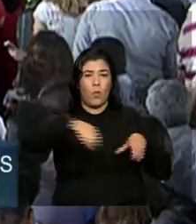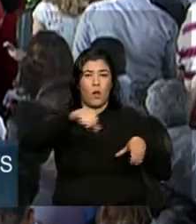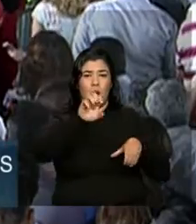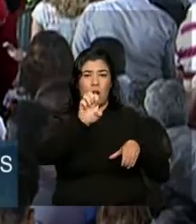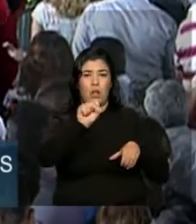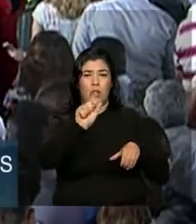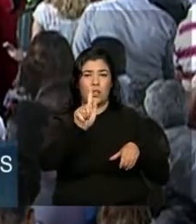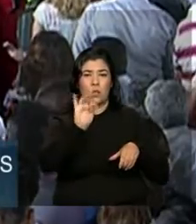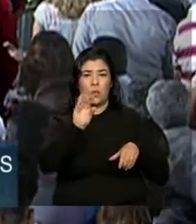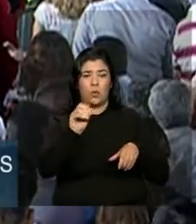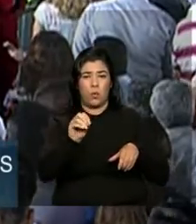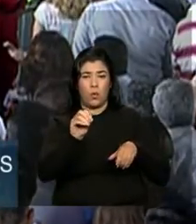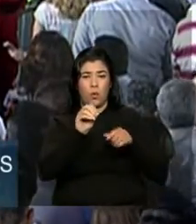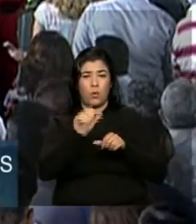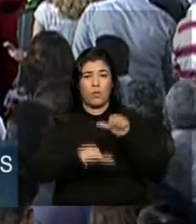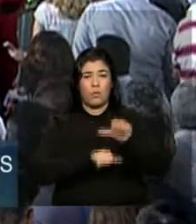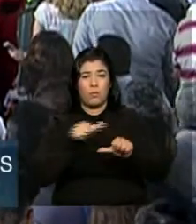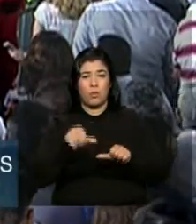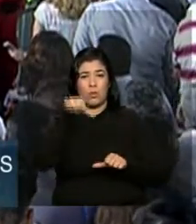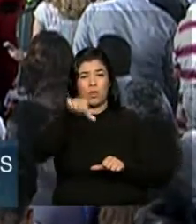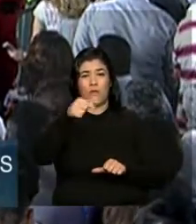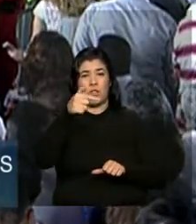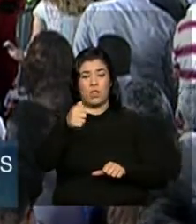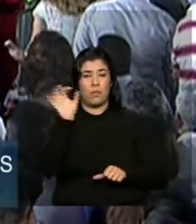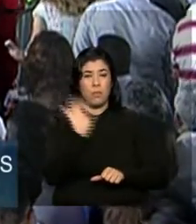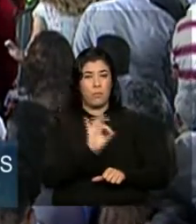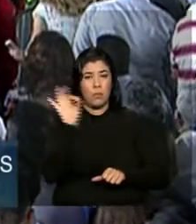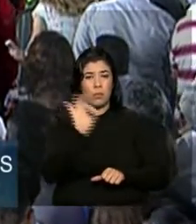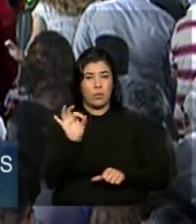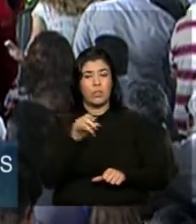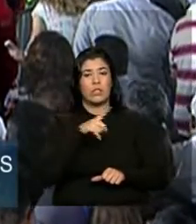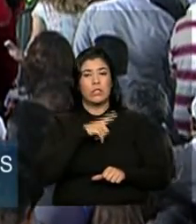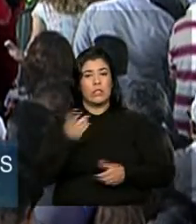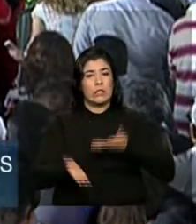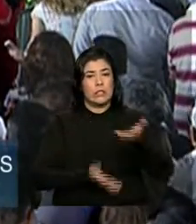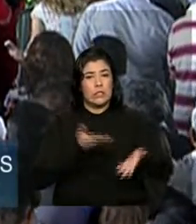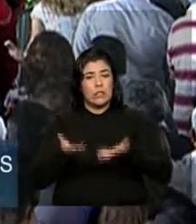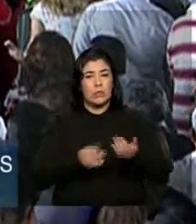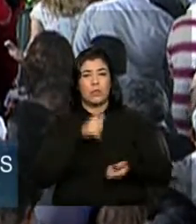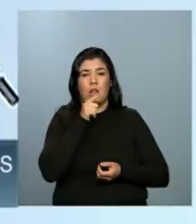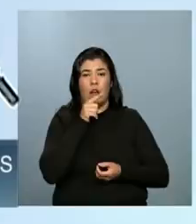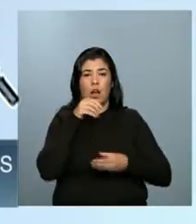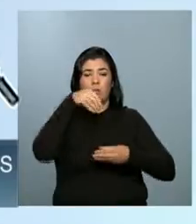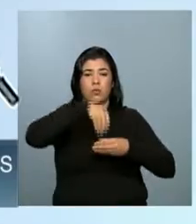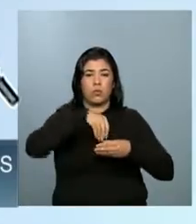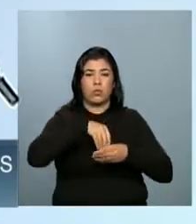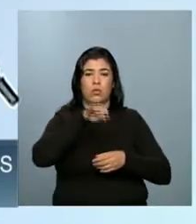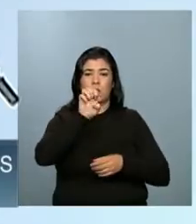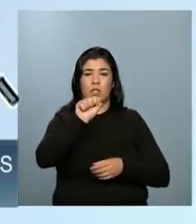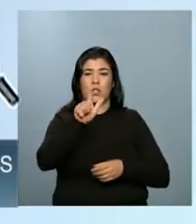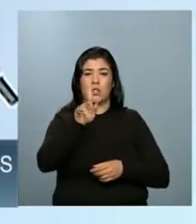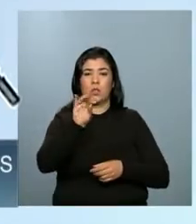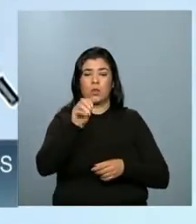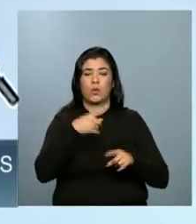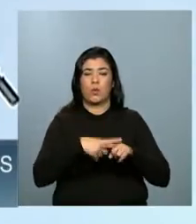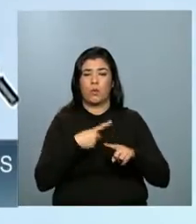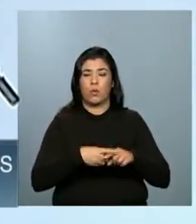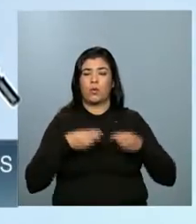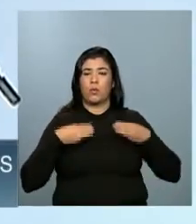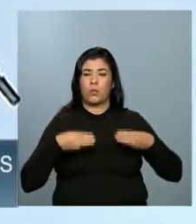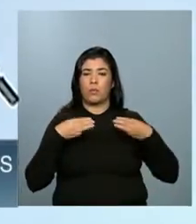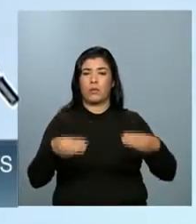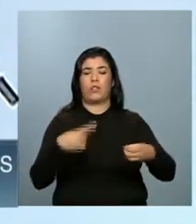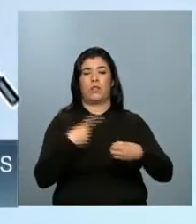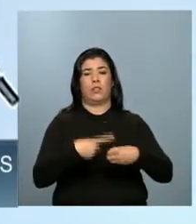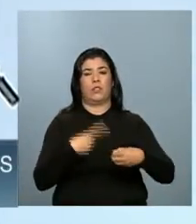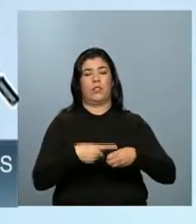97% de esgoto tratado, graças ao programa de saneamento do Ministério das